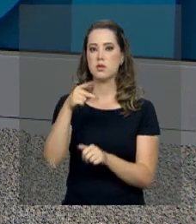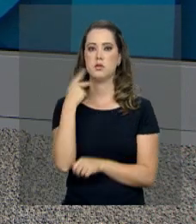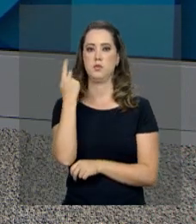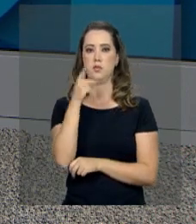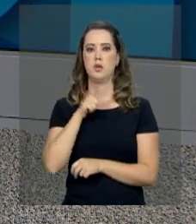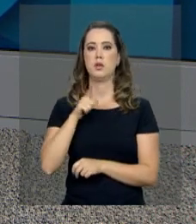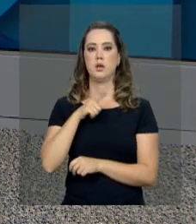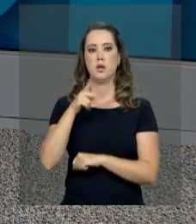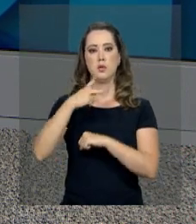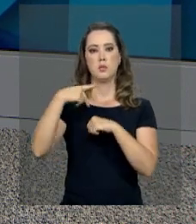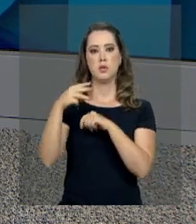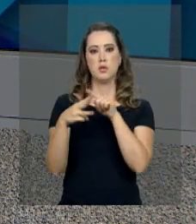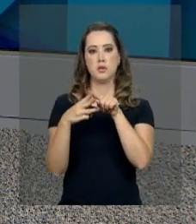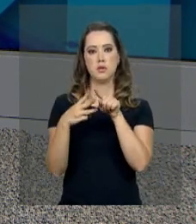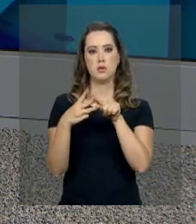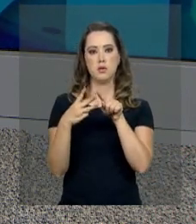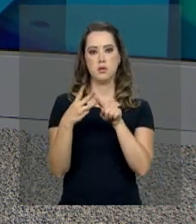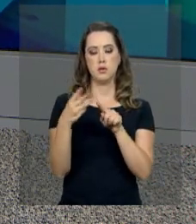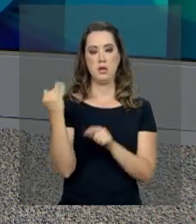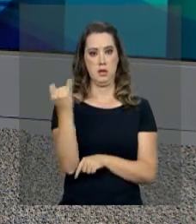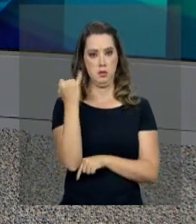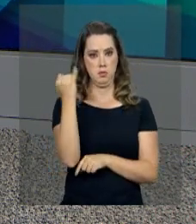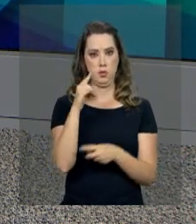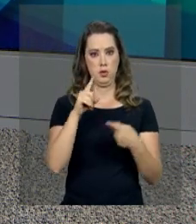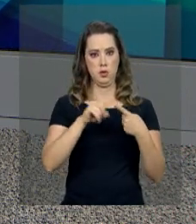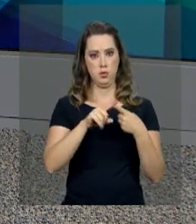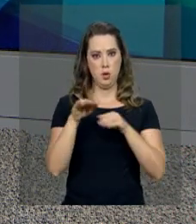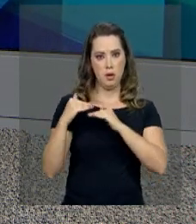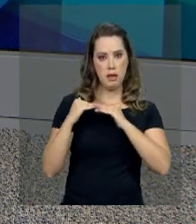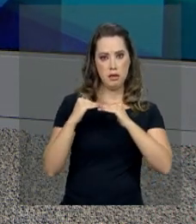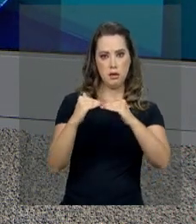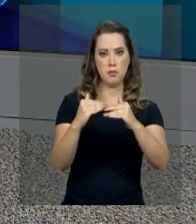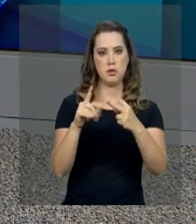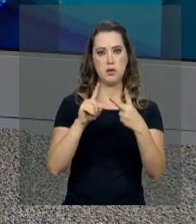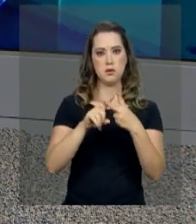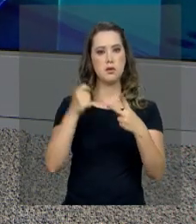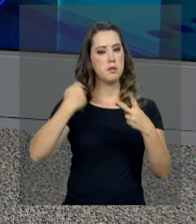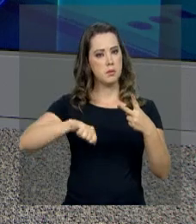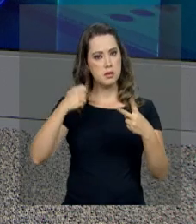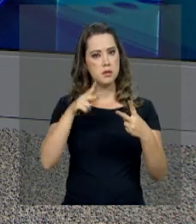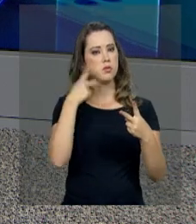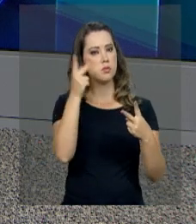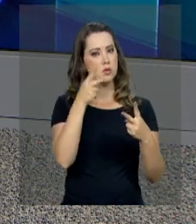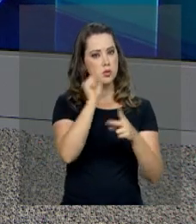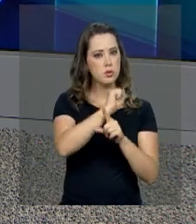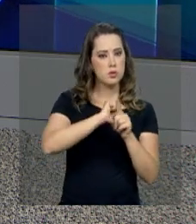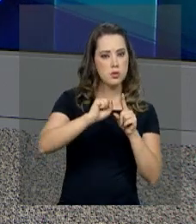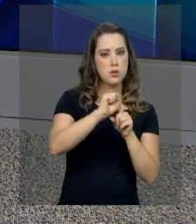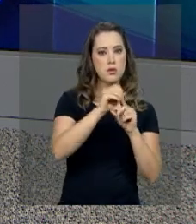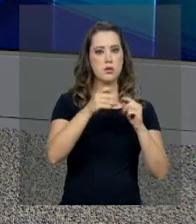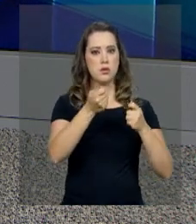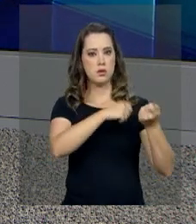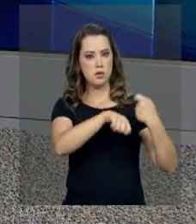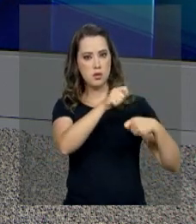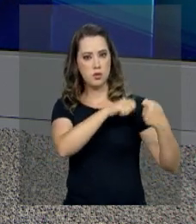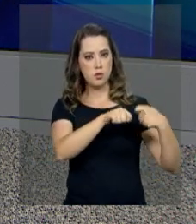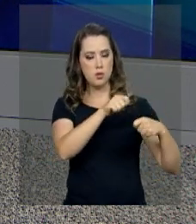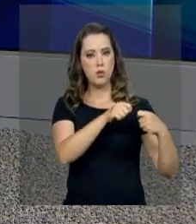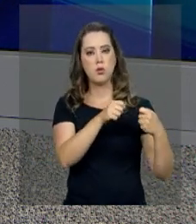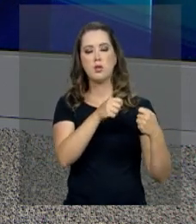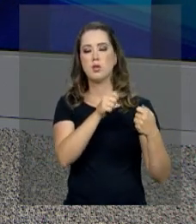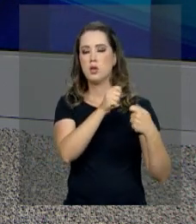existem no país três consensos fundamentais. A democracia, a necessidade de políticas sociais e a